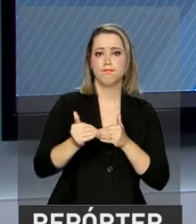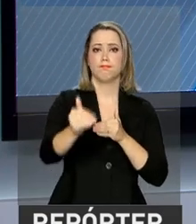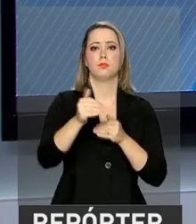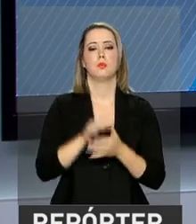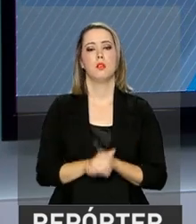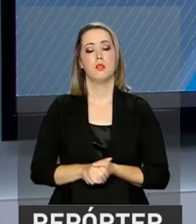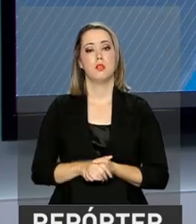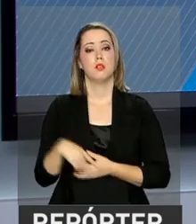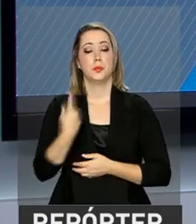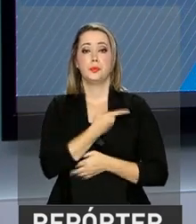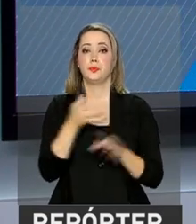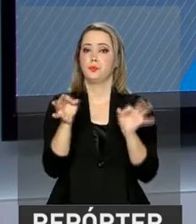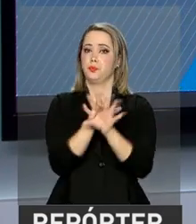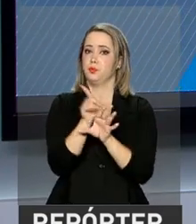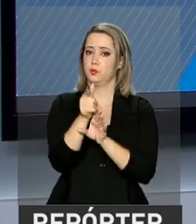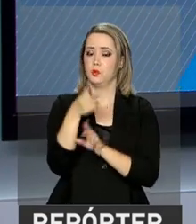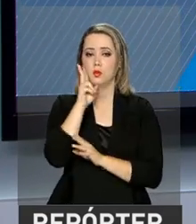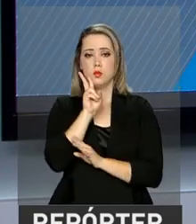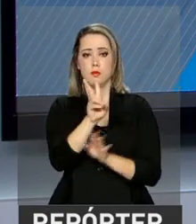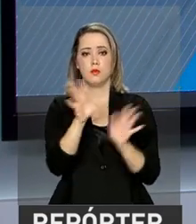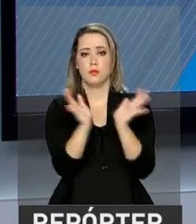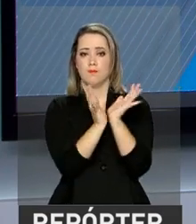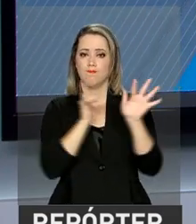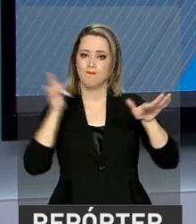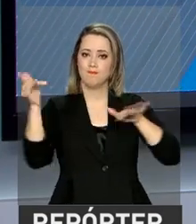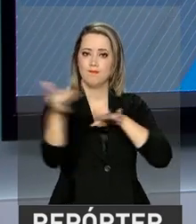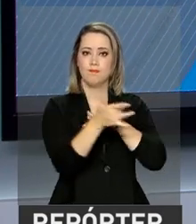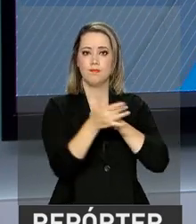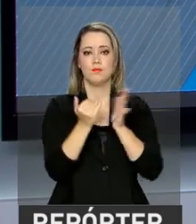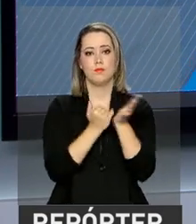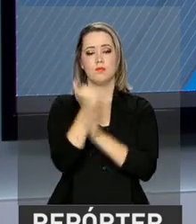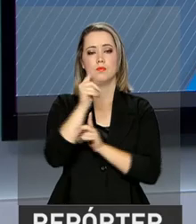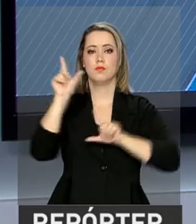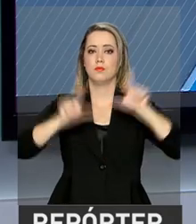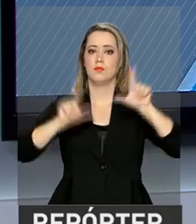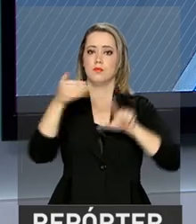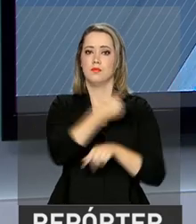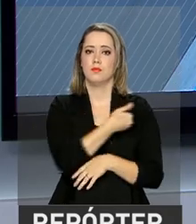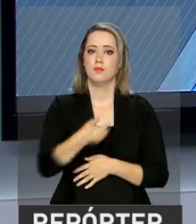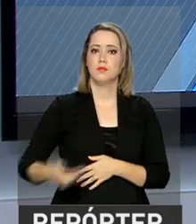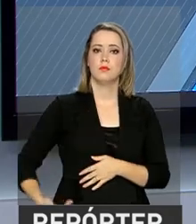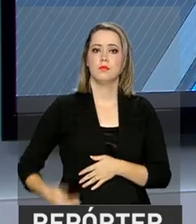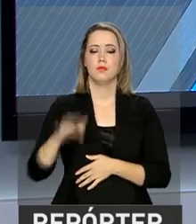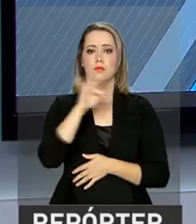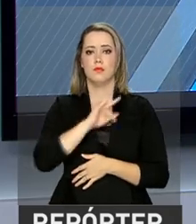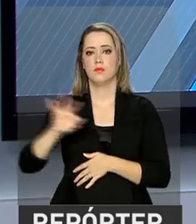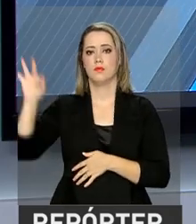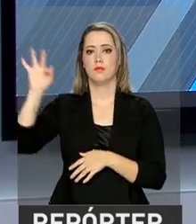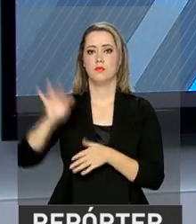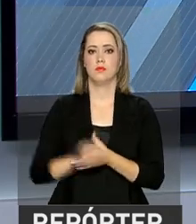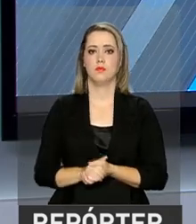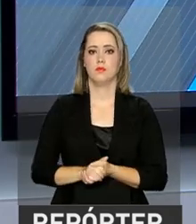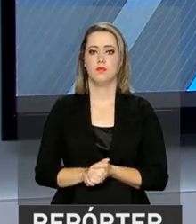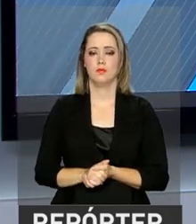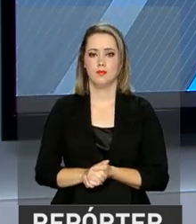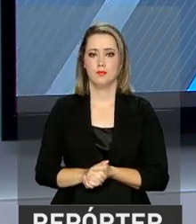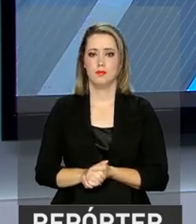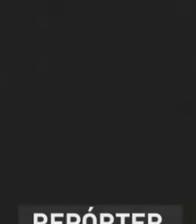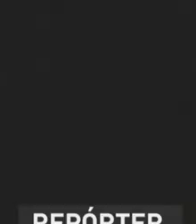ficamos por aqui. Outras notícias você acompanha também em nossas redes sociais. Continue com a gente aqui na NBR, a TV do Governo Federal.